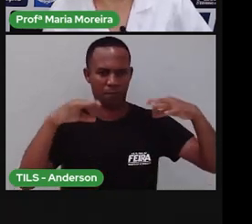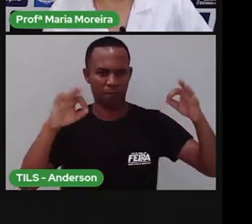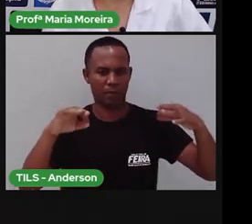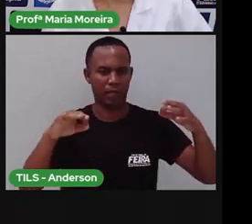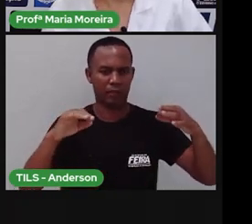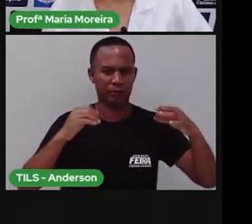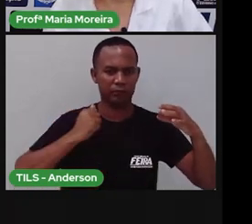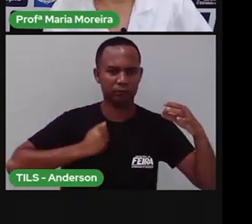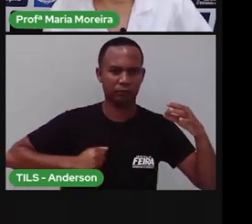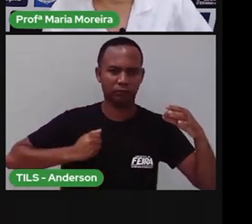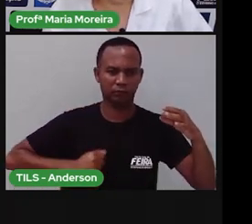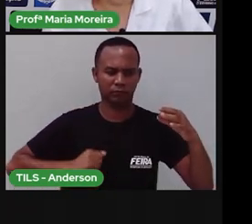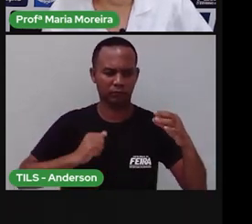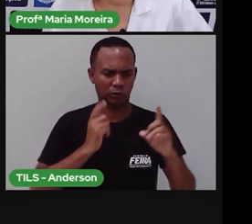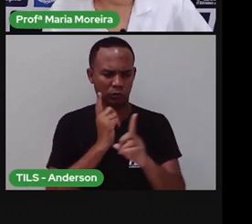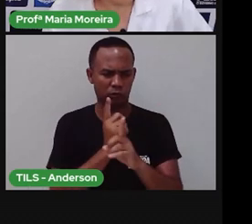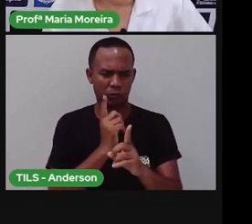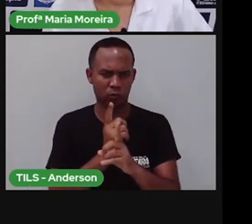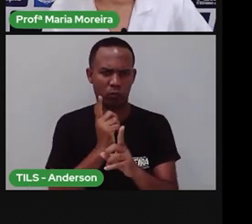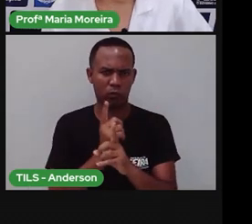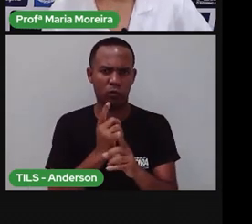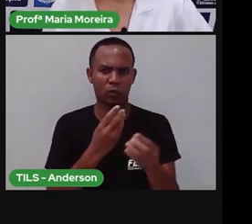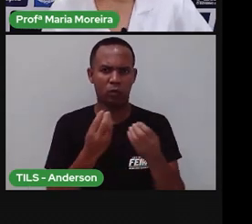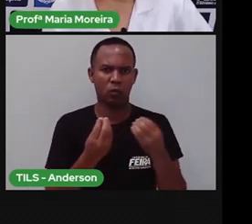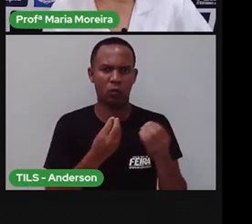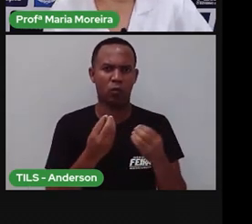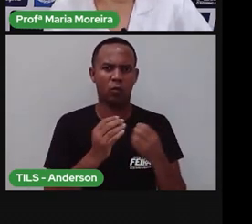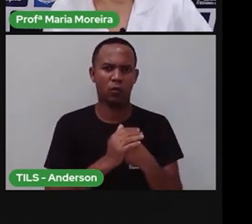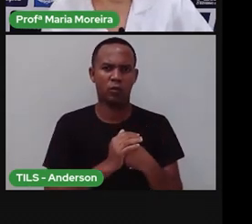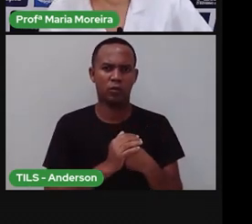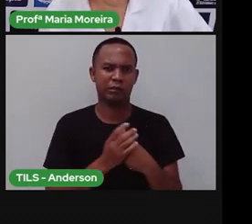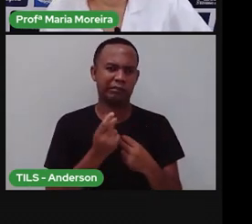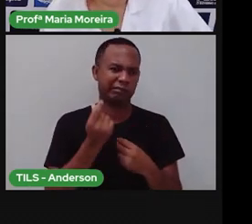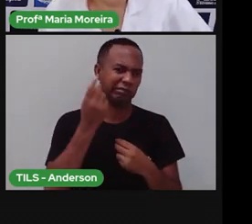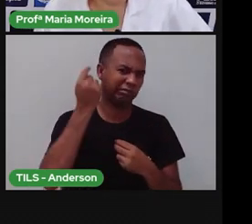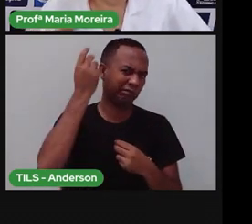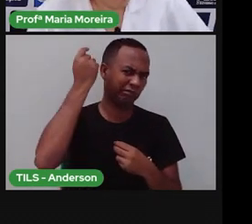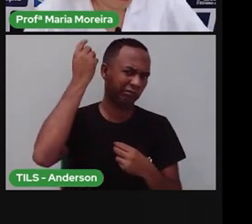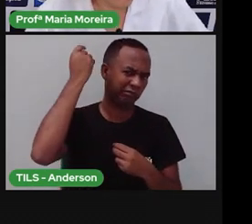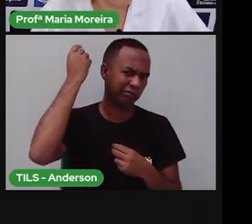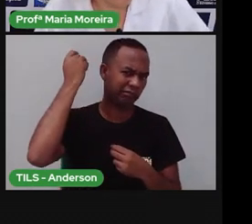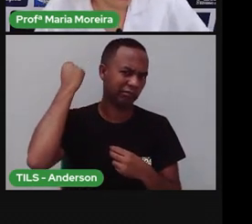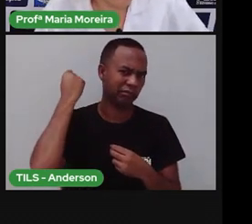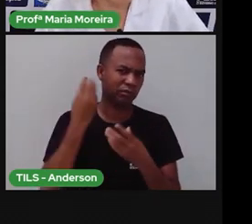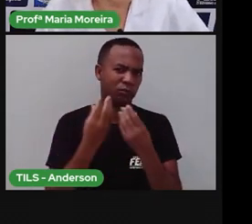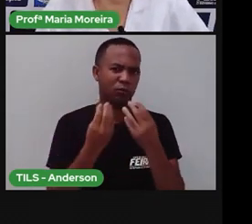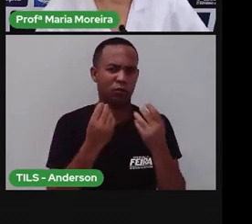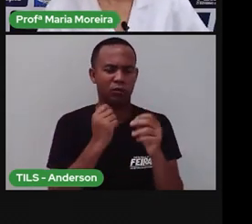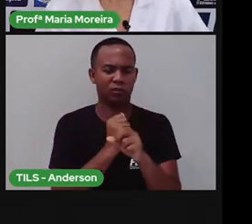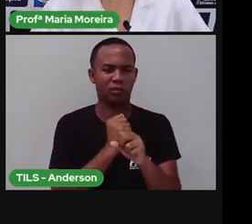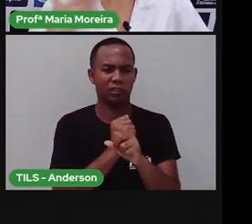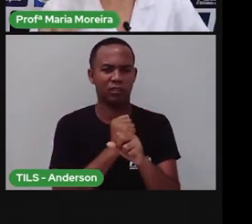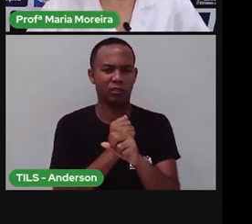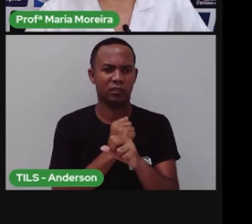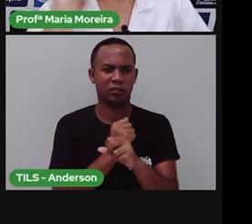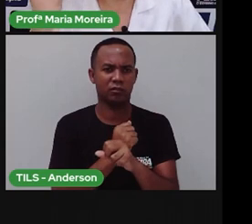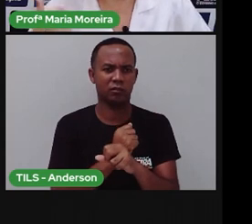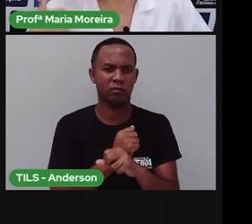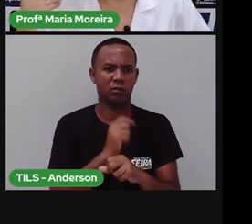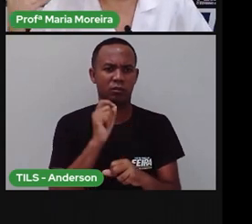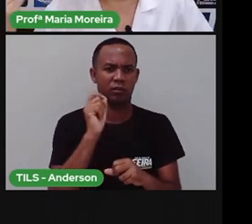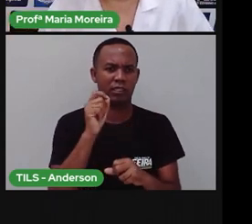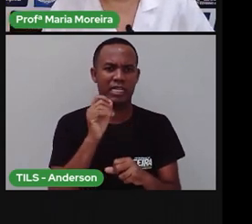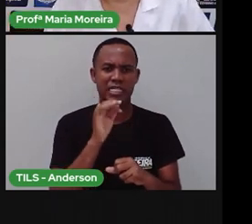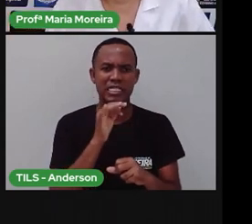materiais que foram preservados. Mesmo eles sendo extintos. Que a gente já falou que é extinção aqui. Que é quando uma espécie